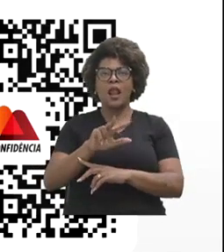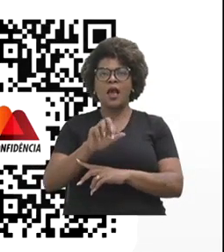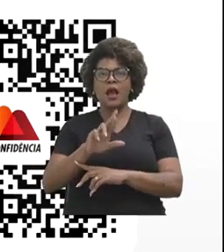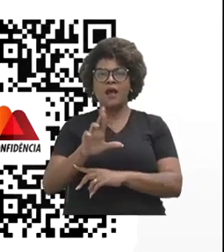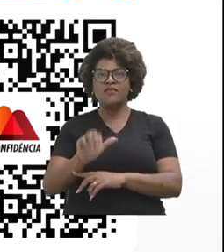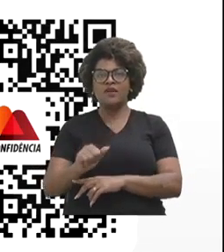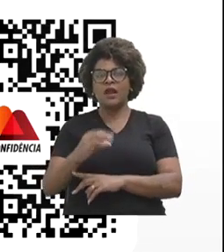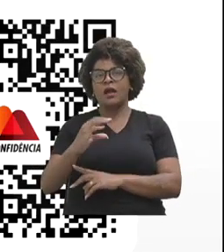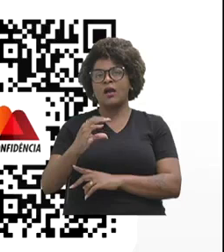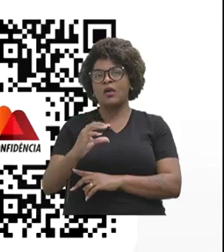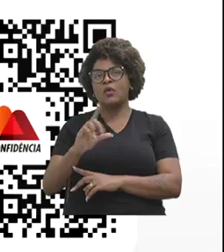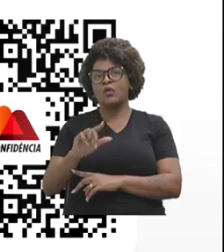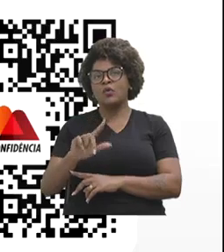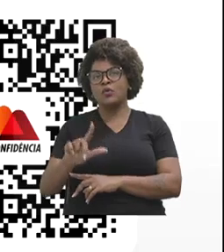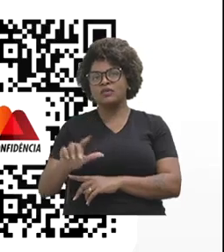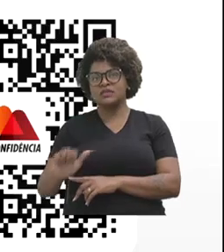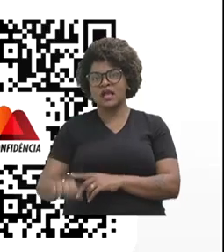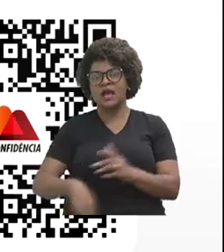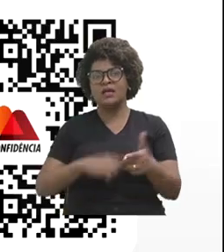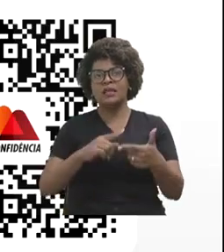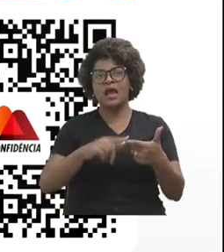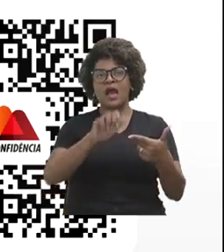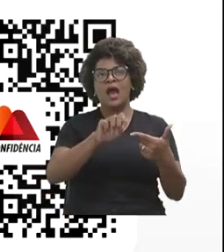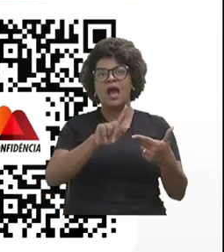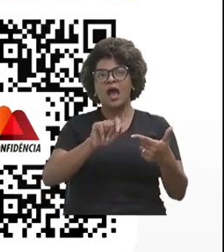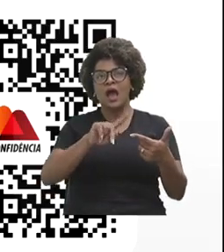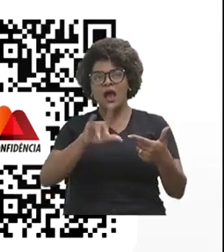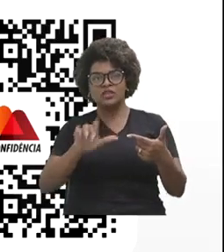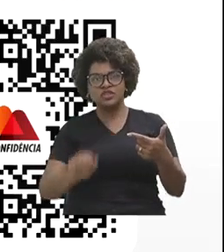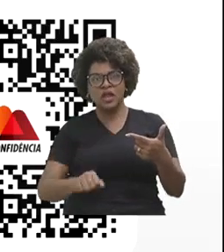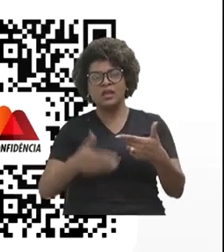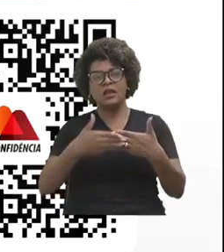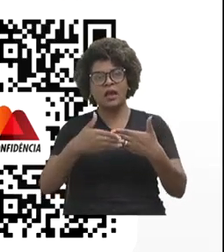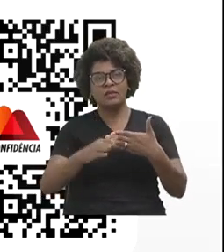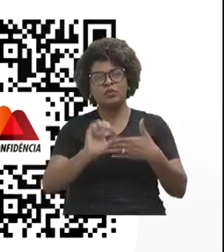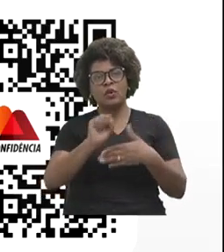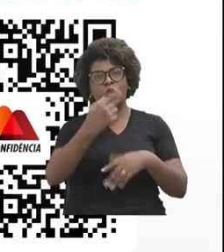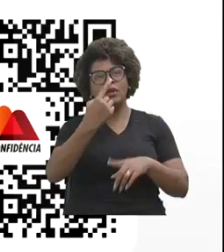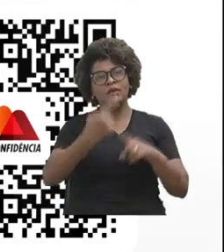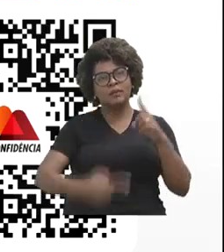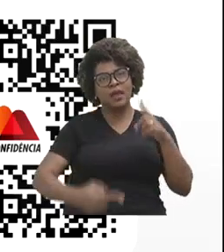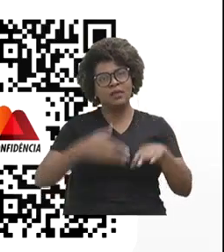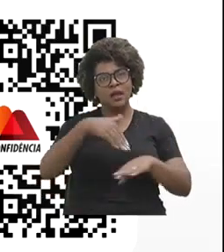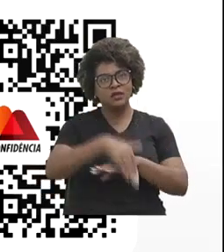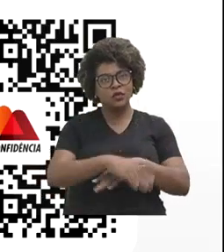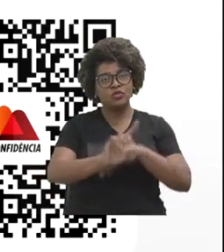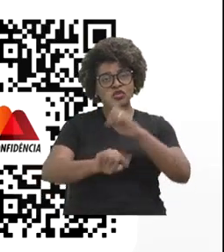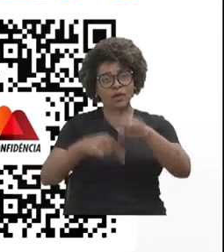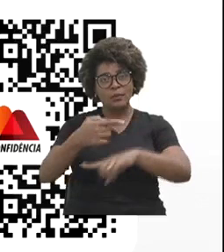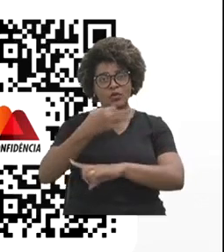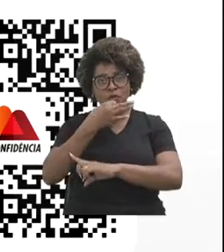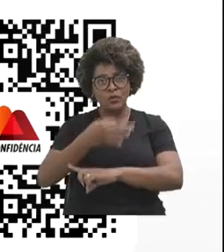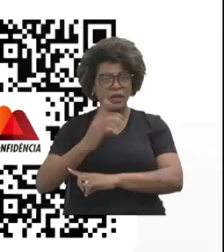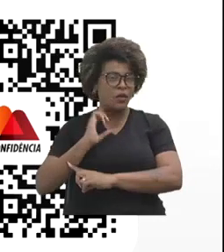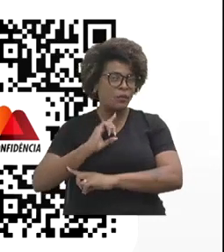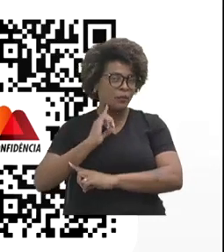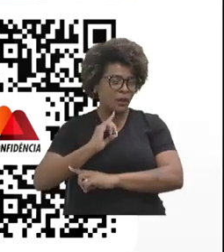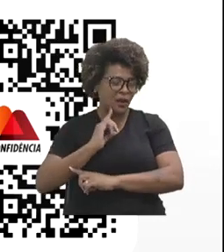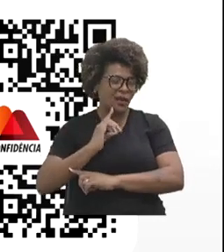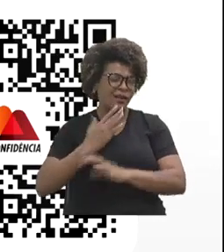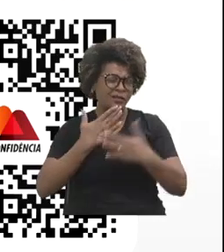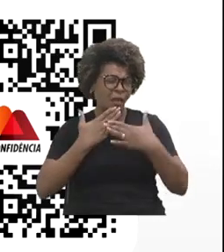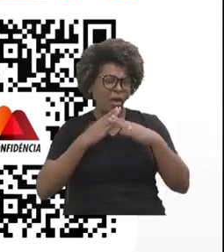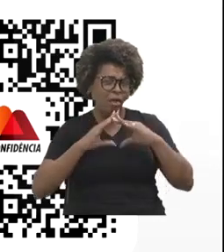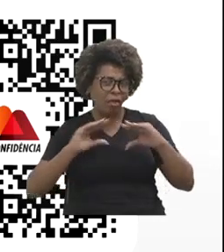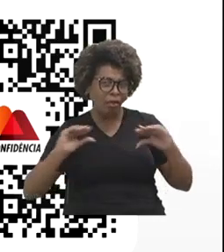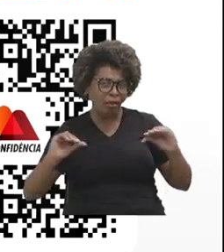Agenda, que é um programa antigo lá da Rede Minas também, a gente estreou ele às oito e meia da noite, aí ele entra logo depois do Opinião Minas, dando uma suavizada, como se fosse a